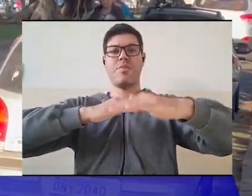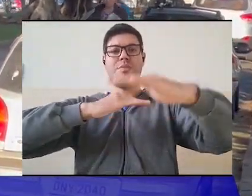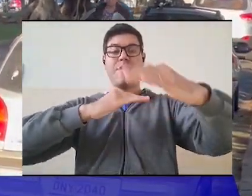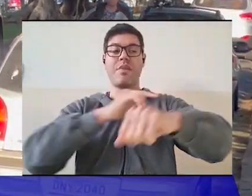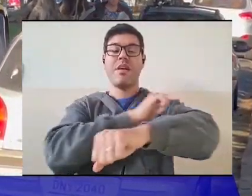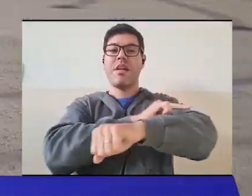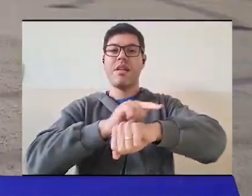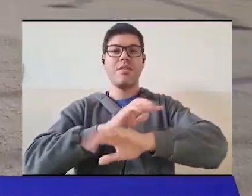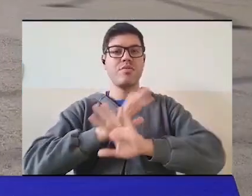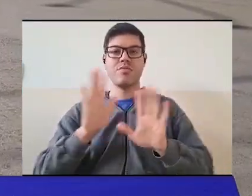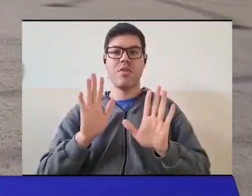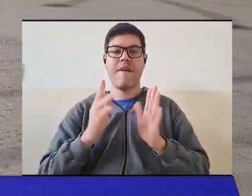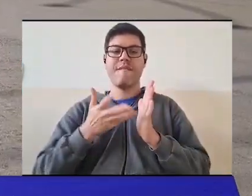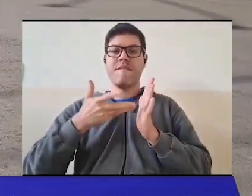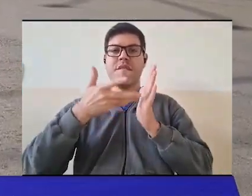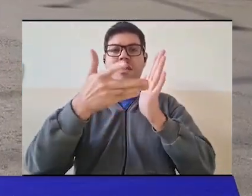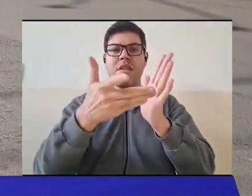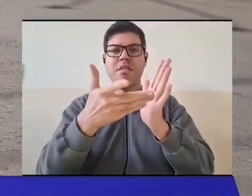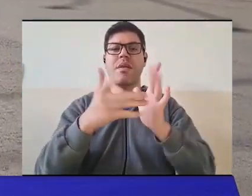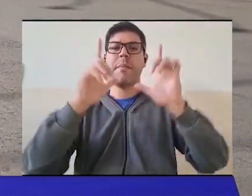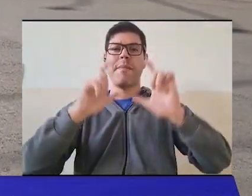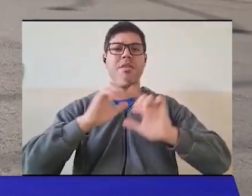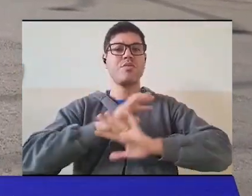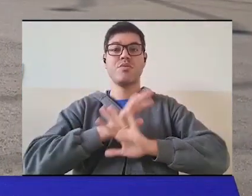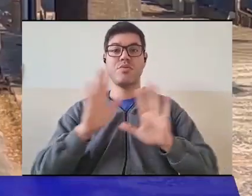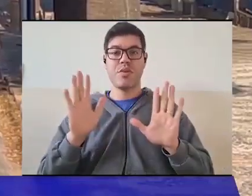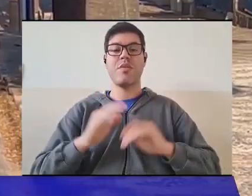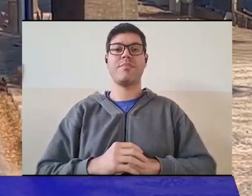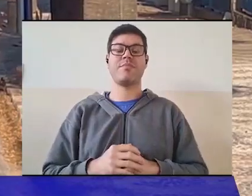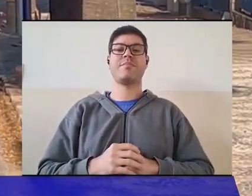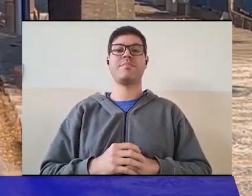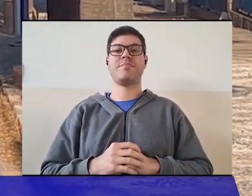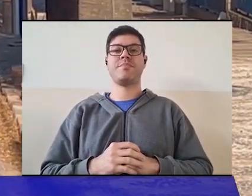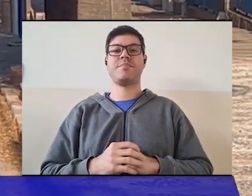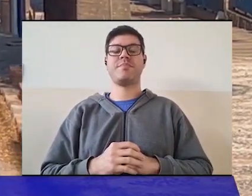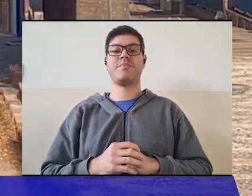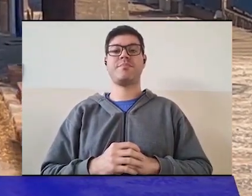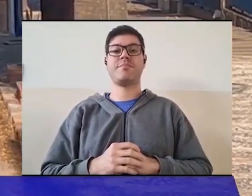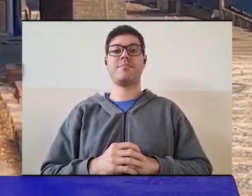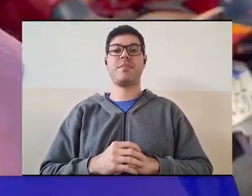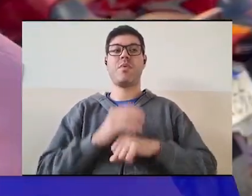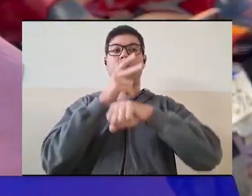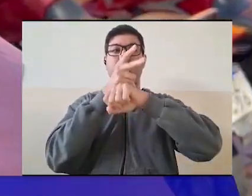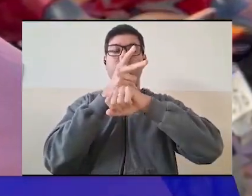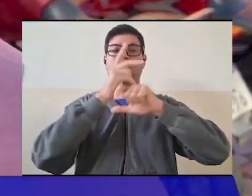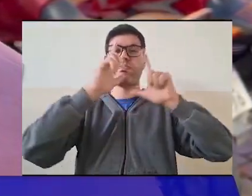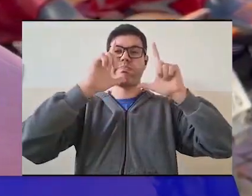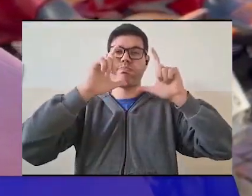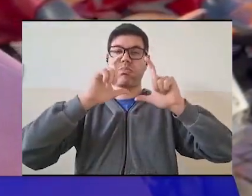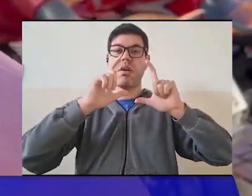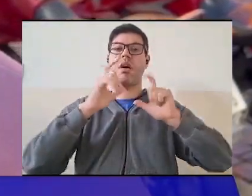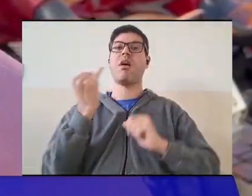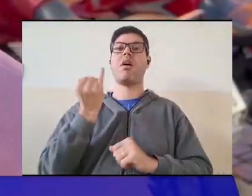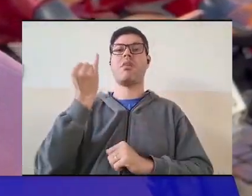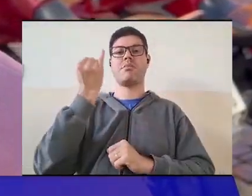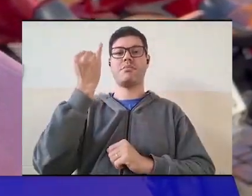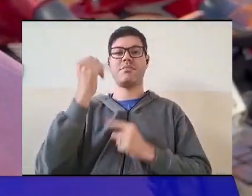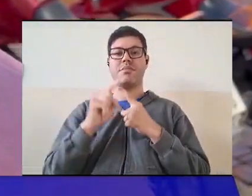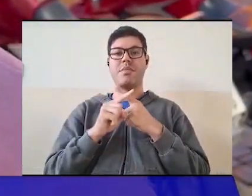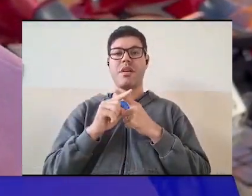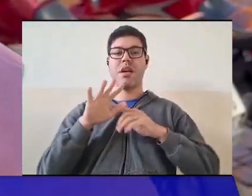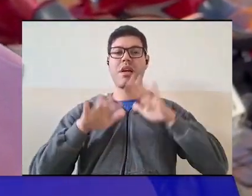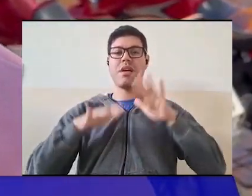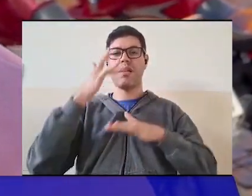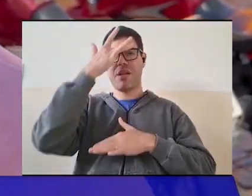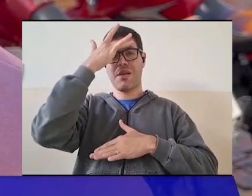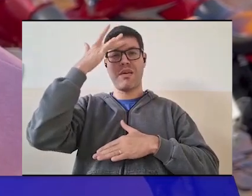educativas, que só marcam a velocidade, conscientizando os motoristas. O radar é importante, porque muitas pessoas